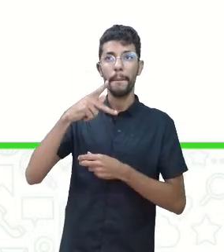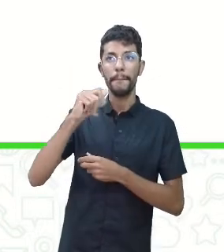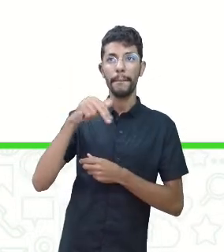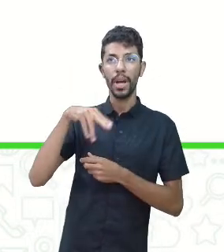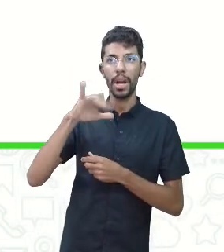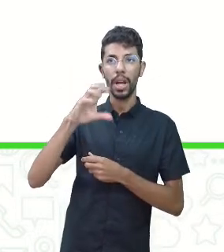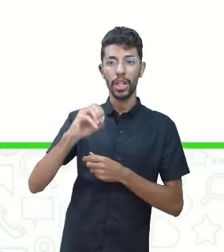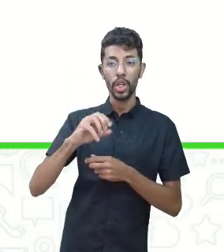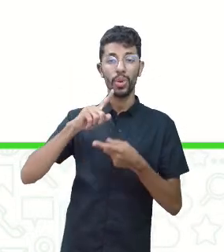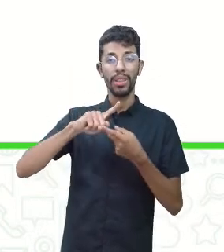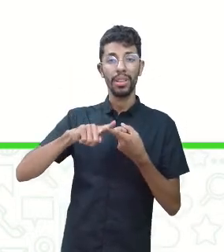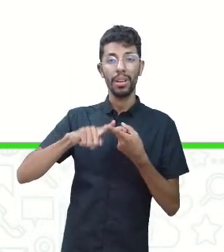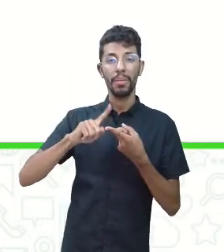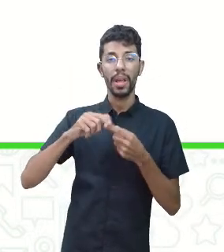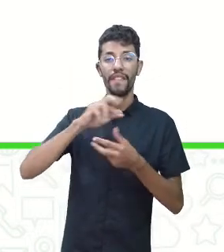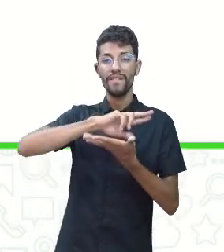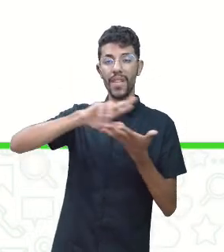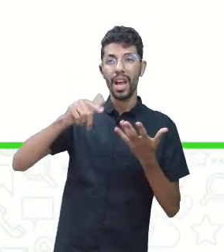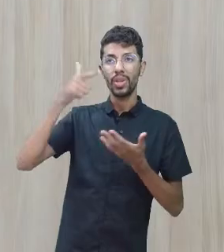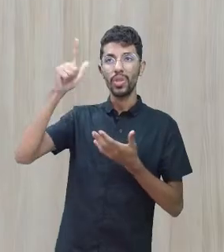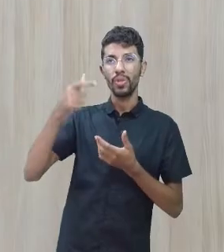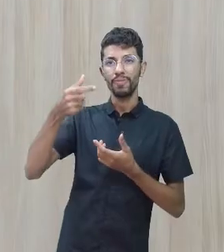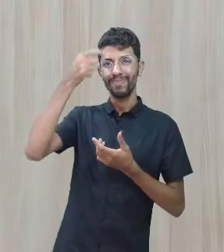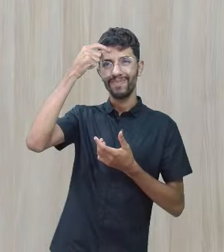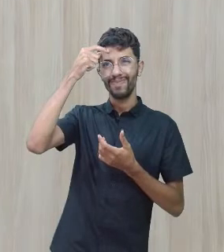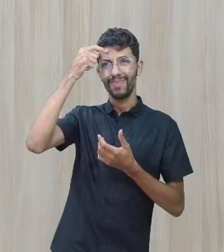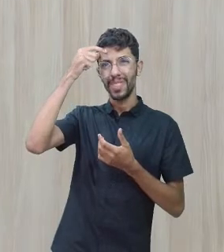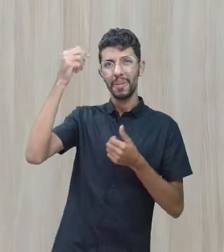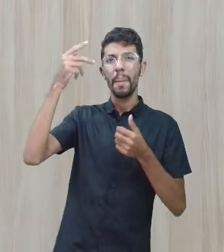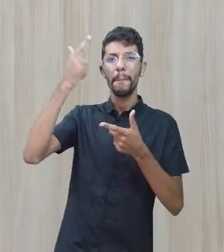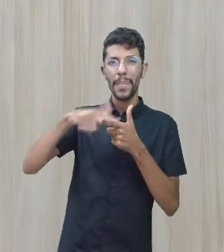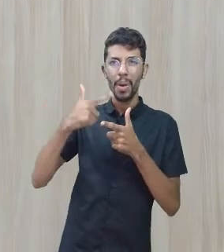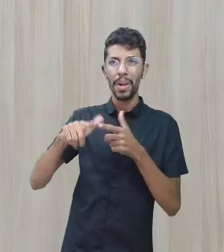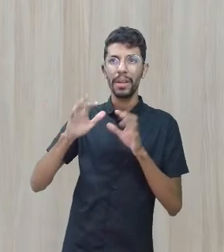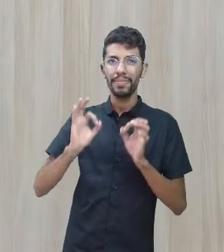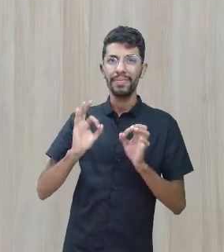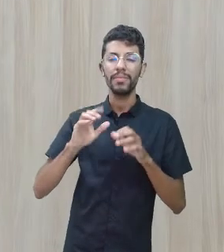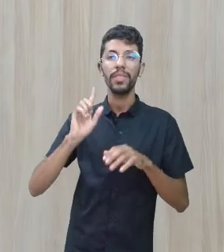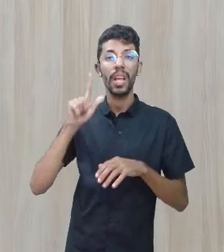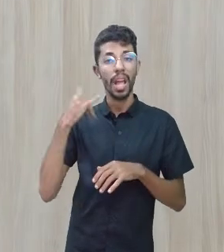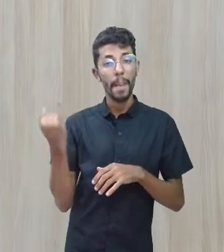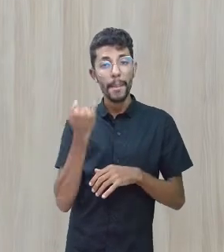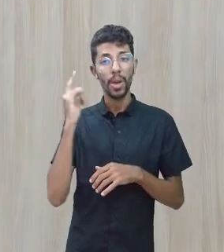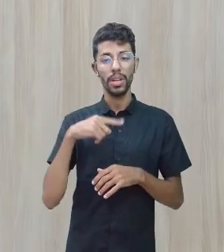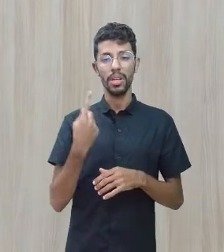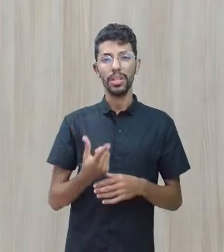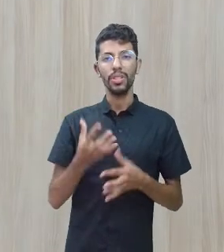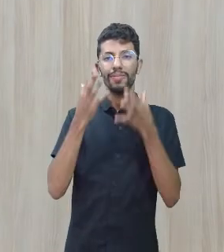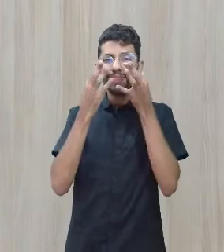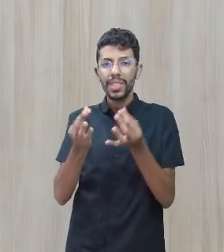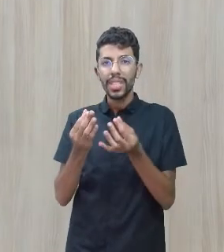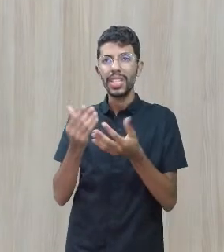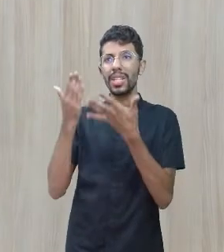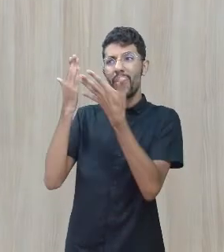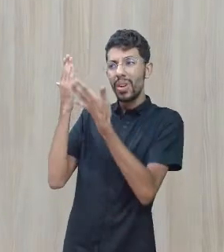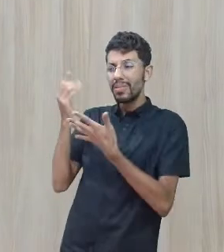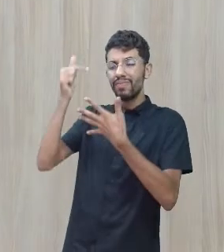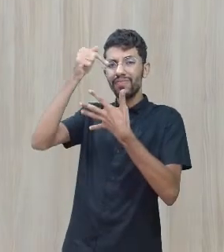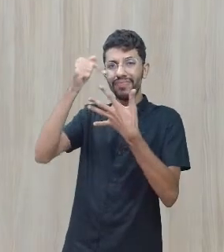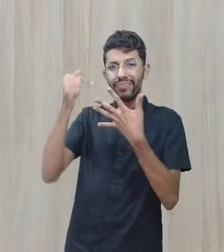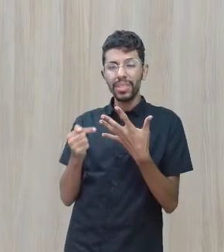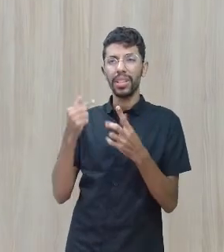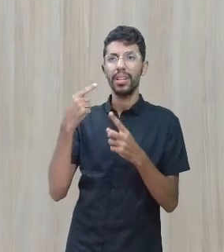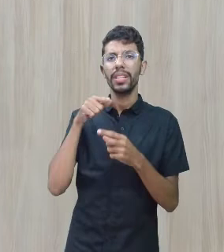distúrbios psíquicos. Ô gente, é tão importante estarmos atentos a esses sintomas. Você